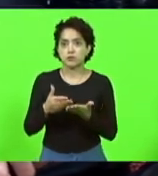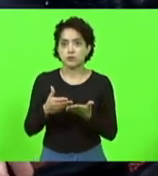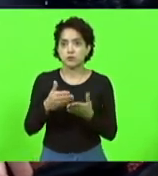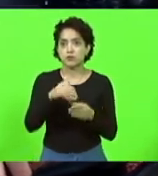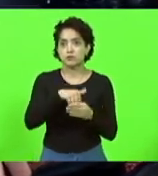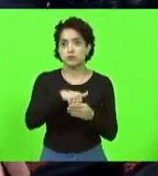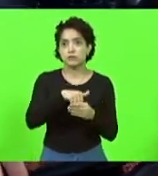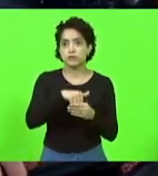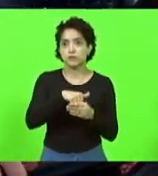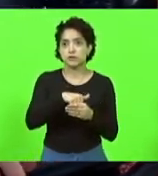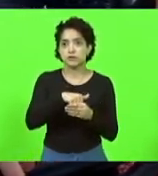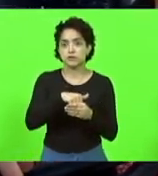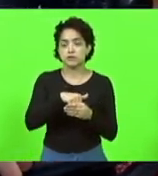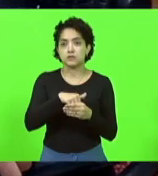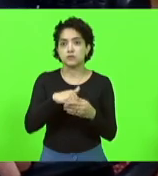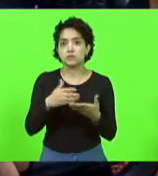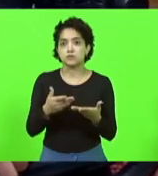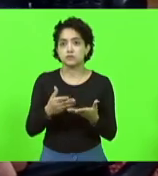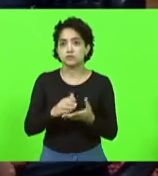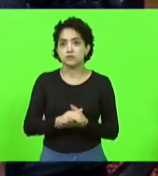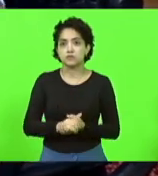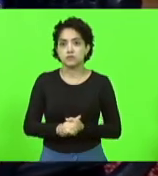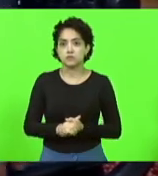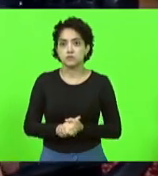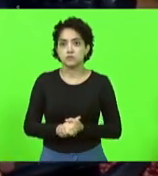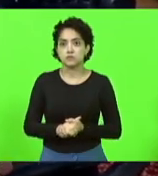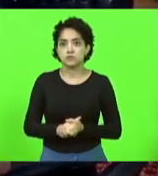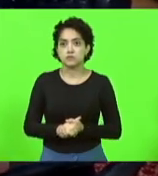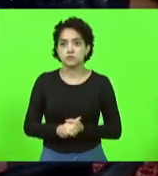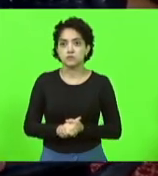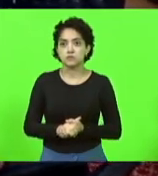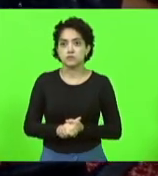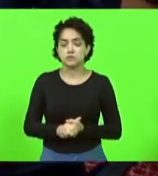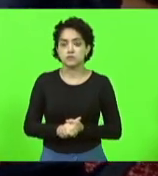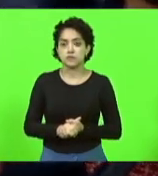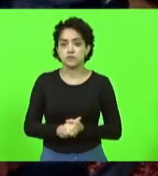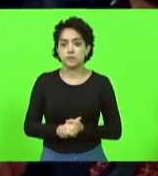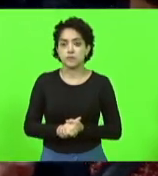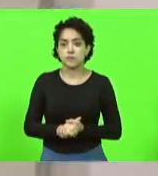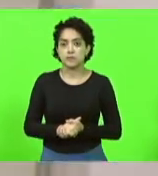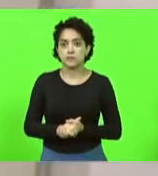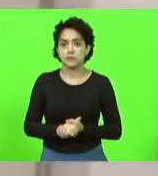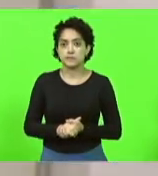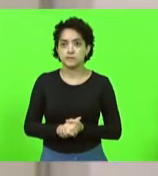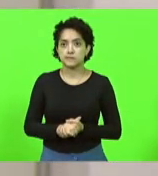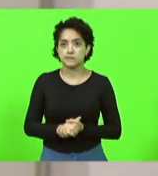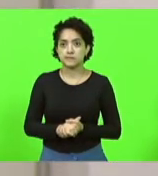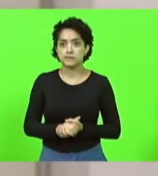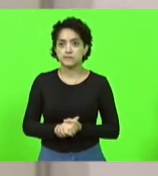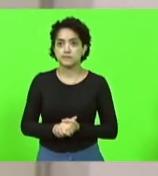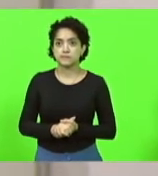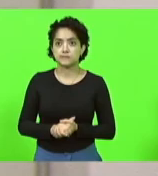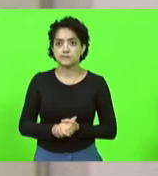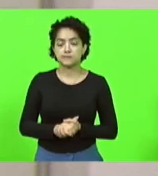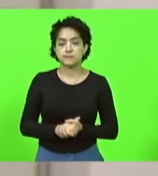daqui a pouco nós não vamos ter quórum. Mas, enfim, vou fazer uso da palavra. Dez minutos para a vossa excelência.